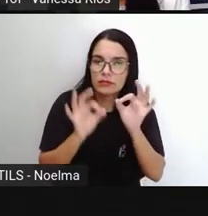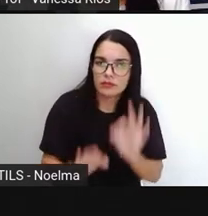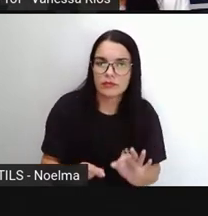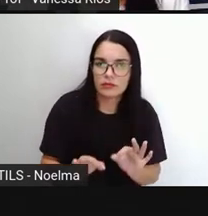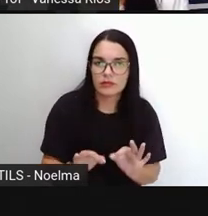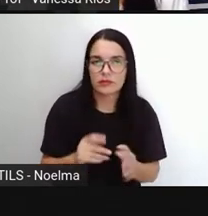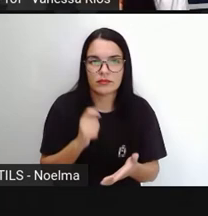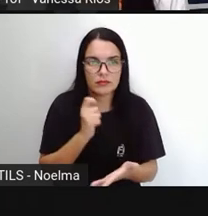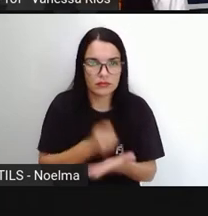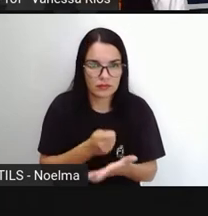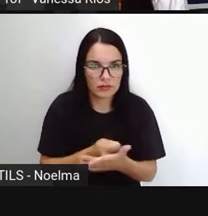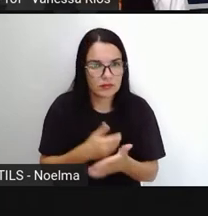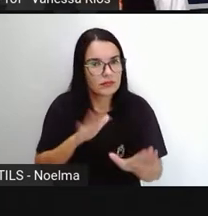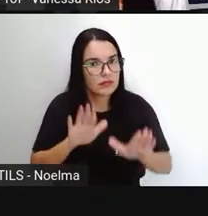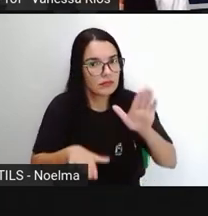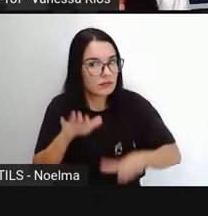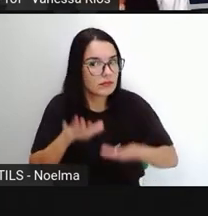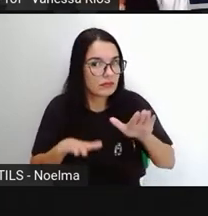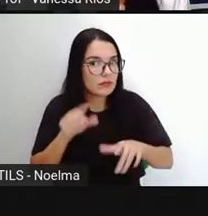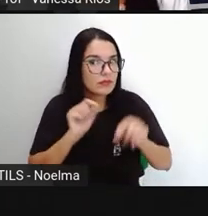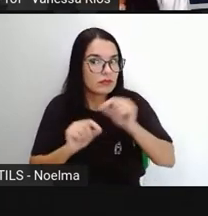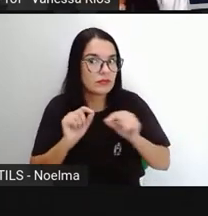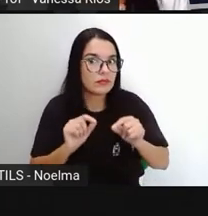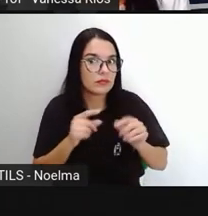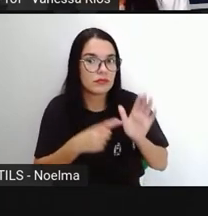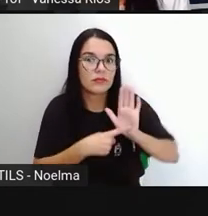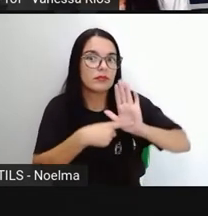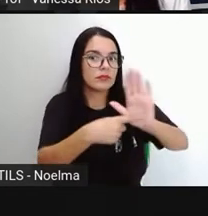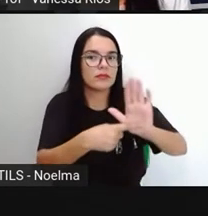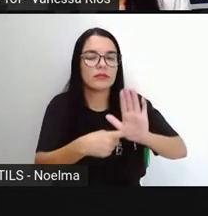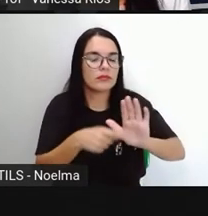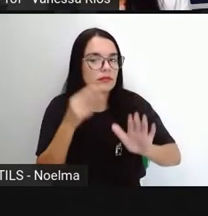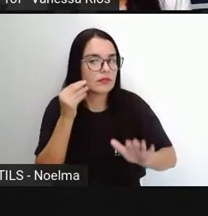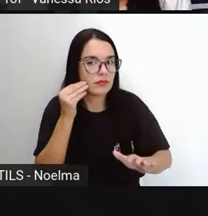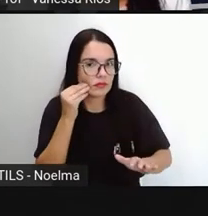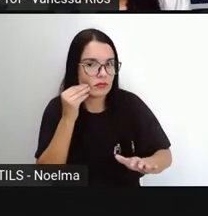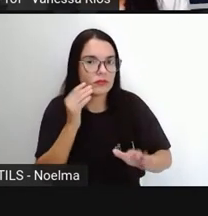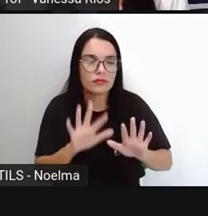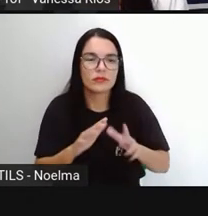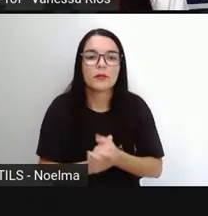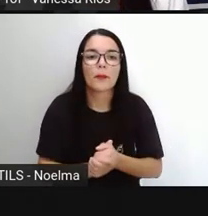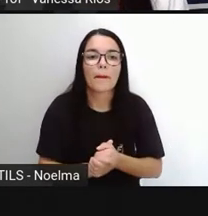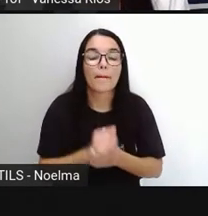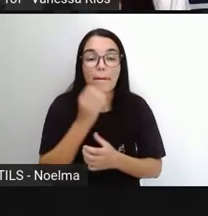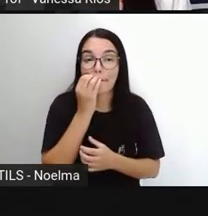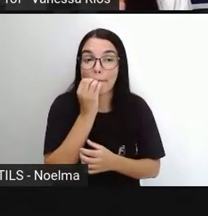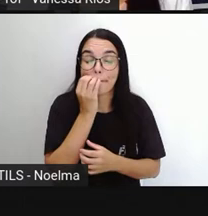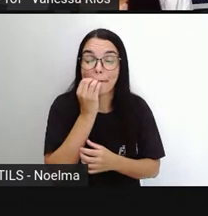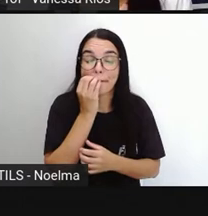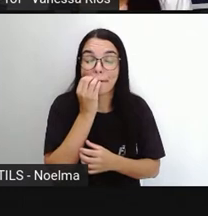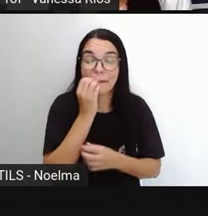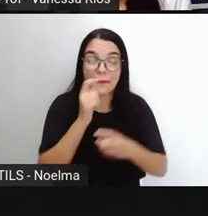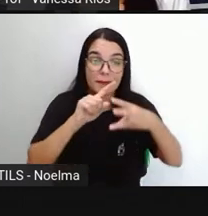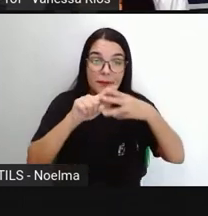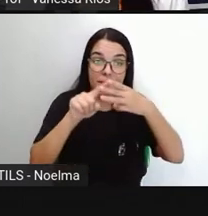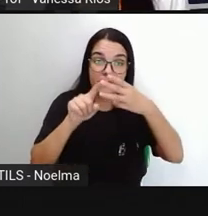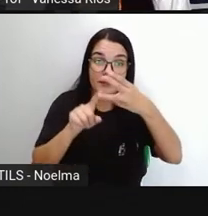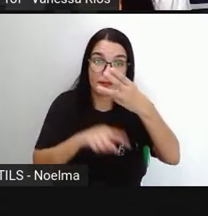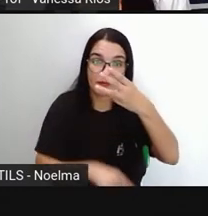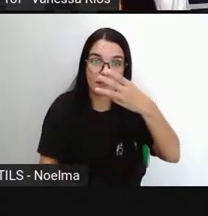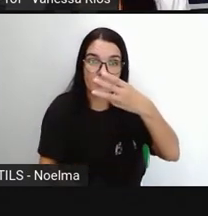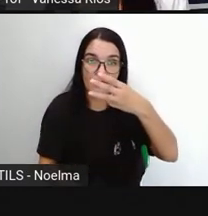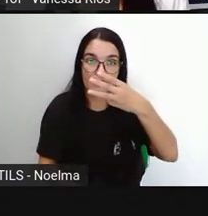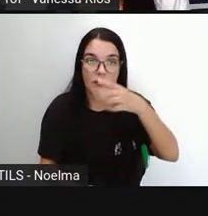imperativo, dependendo do contexto em que aparecem. Então, existem aí formas verbais em que os verbos se